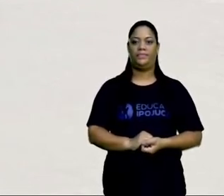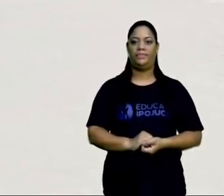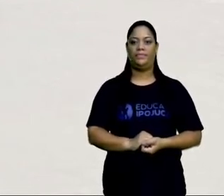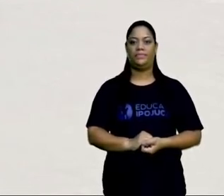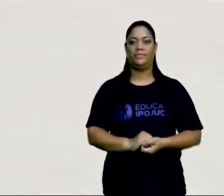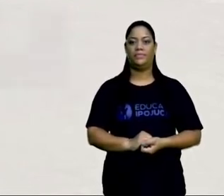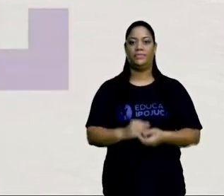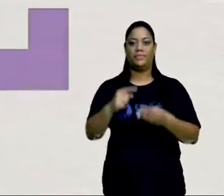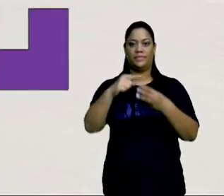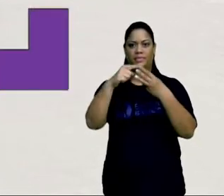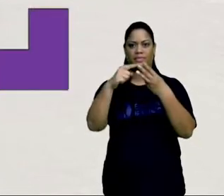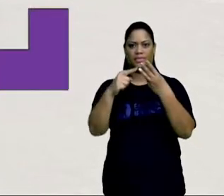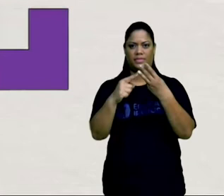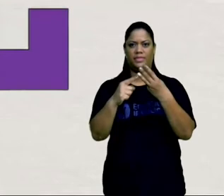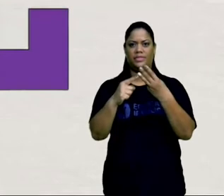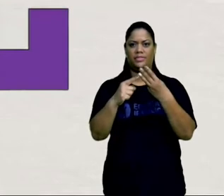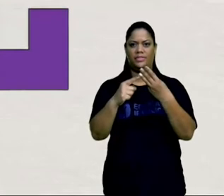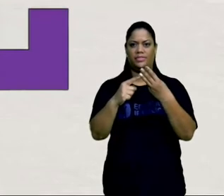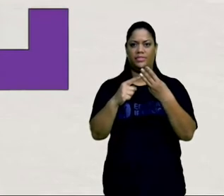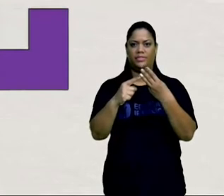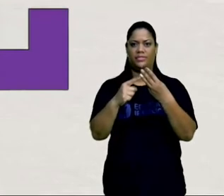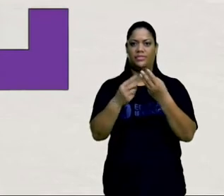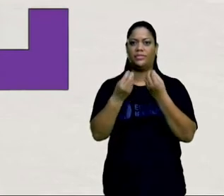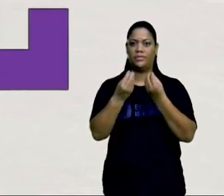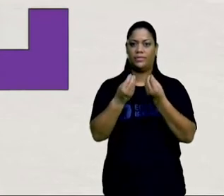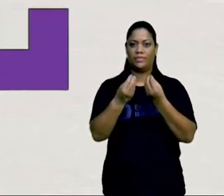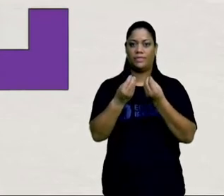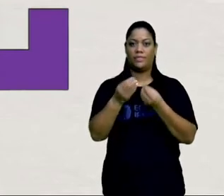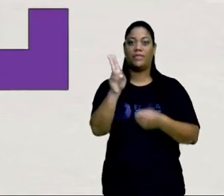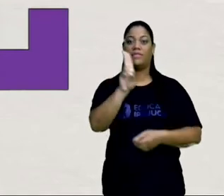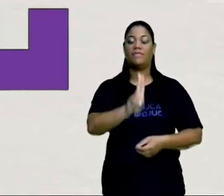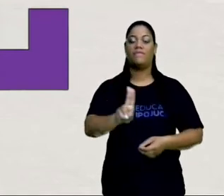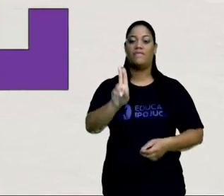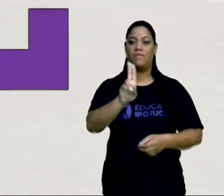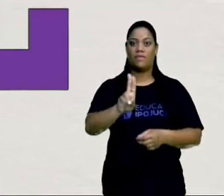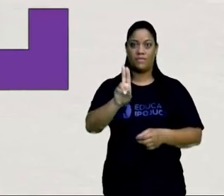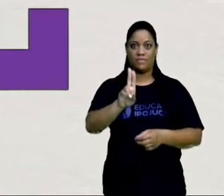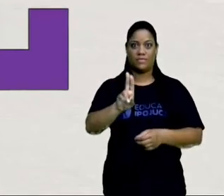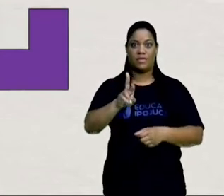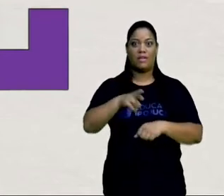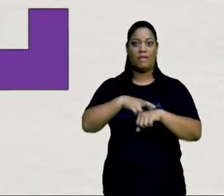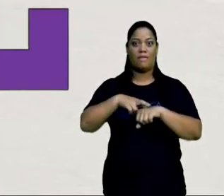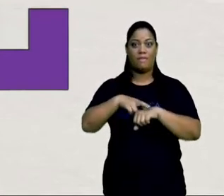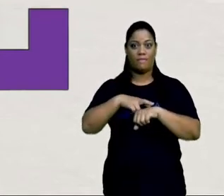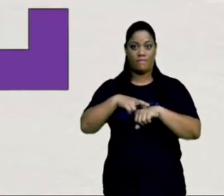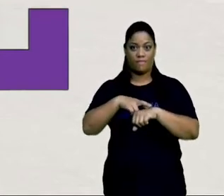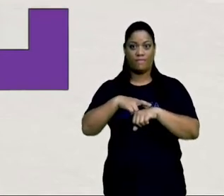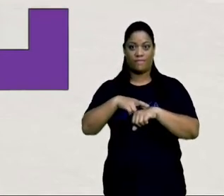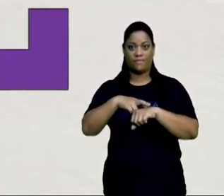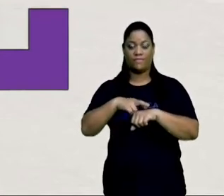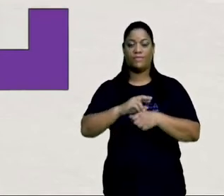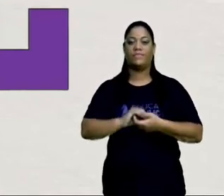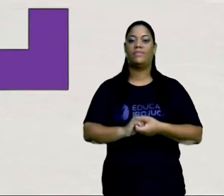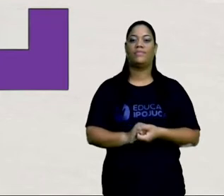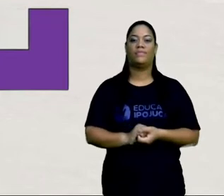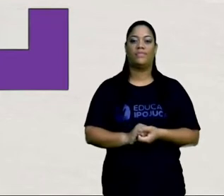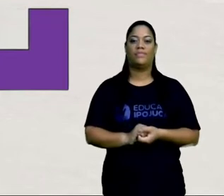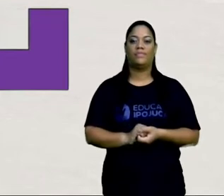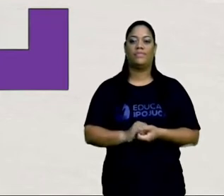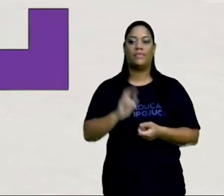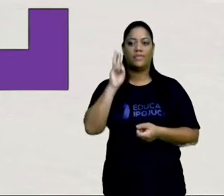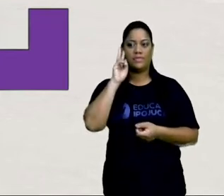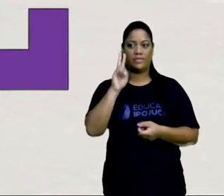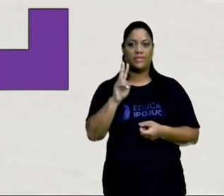Três unidades de área, professor, a gente vai colocar na cor roxa, tá certo? E essa cor roxa a gente tem alguns formatos. A gente pode